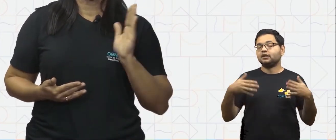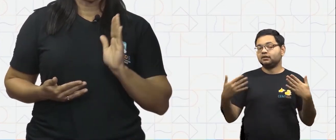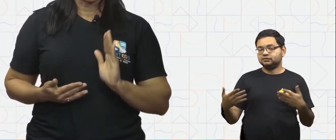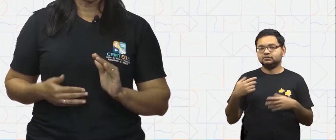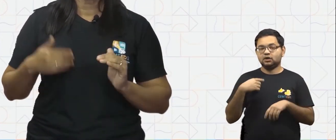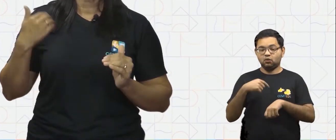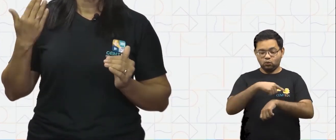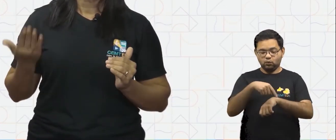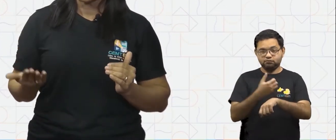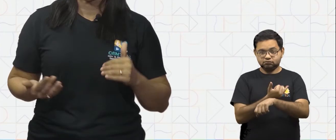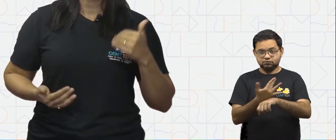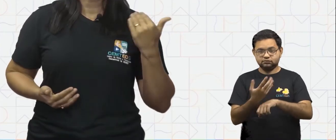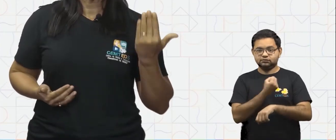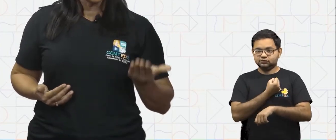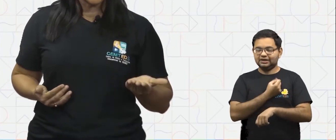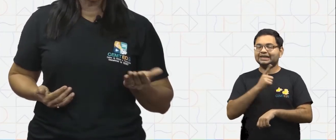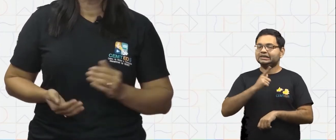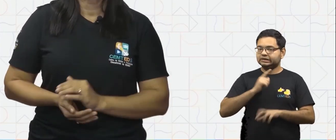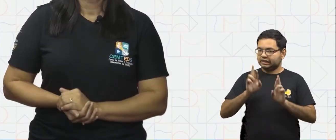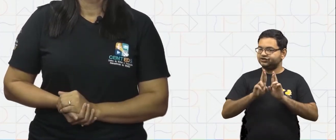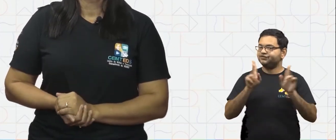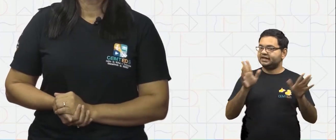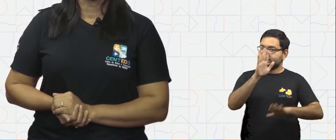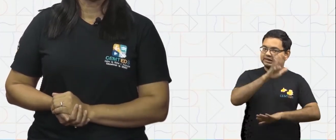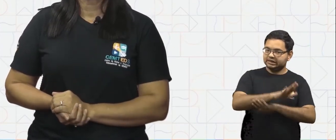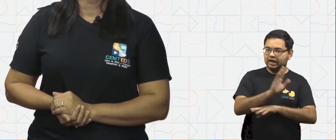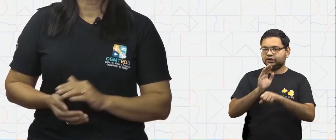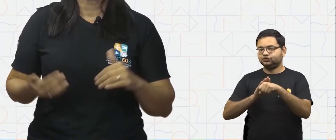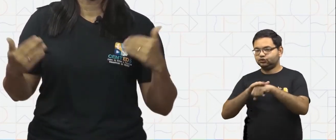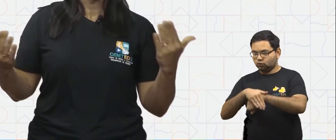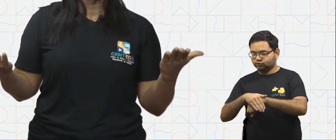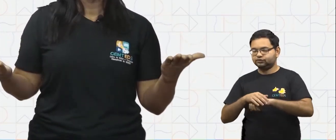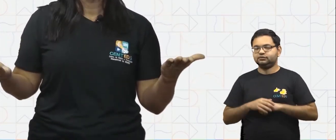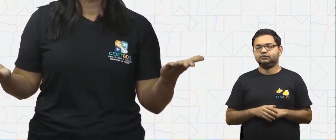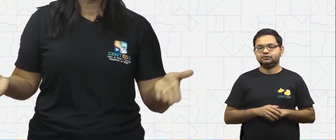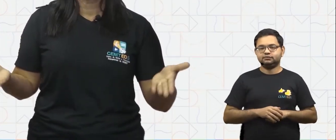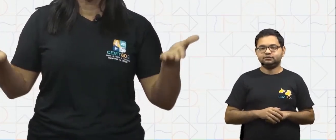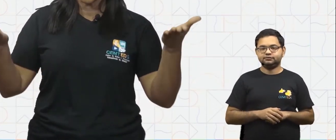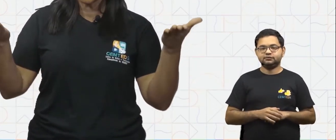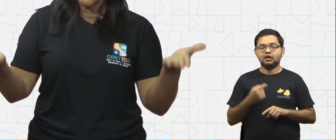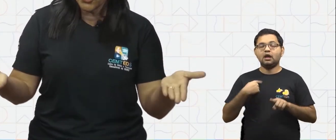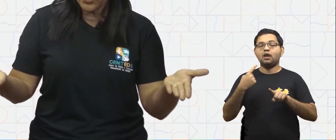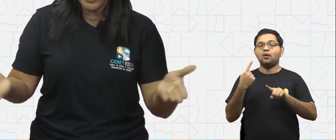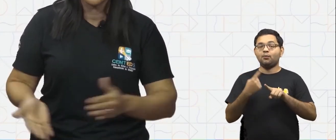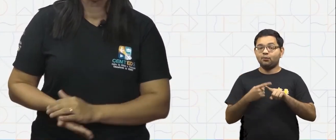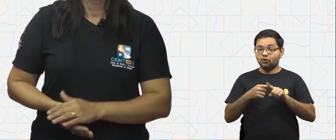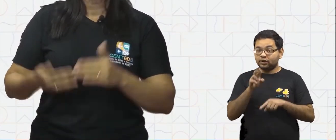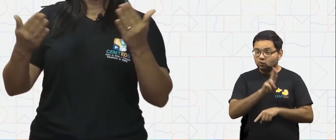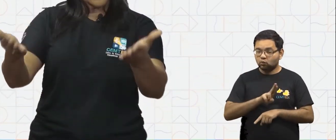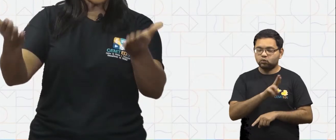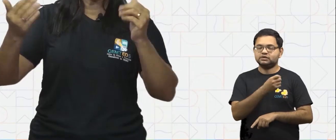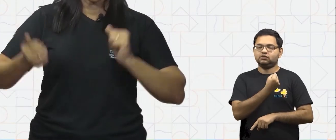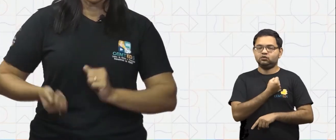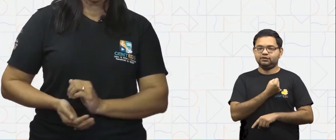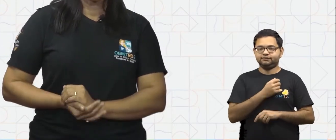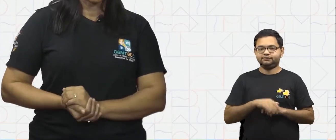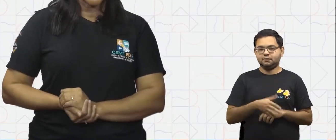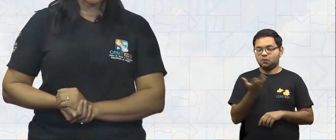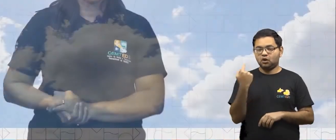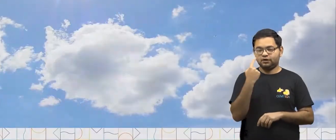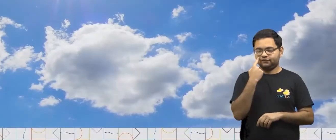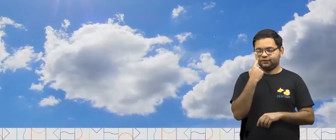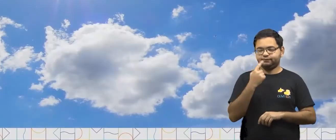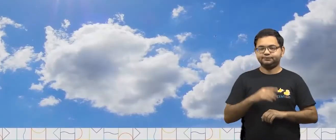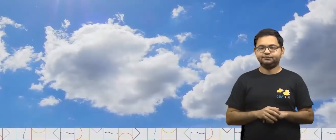horários da manhã, tarde e noite. Porque ele é representado por números. Vamos ver como